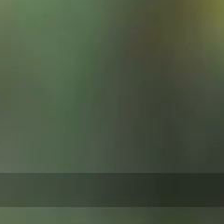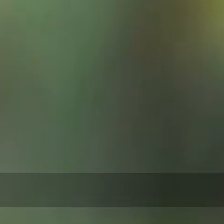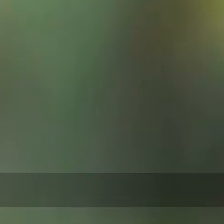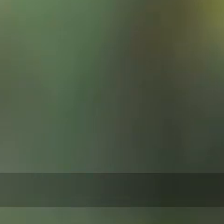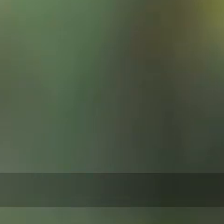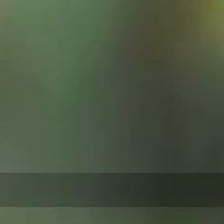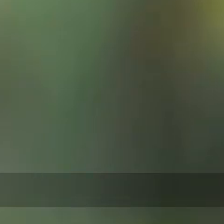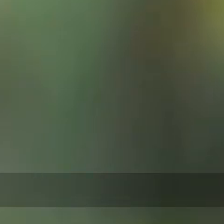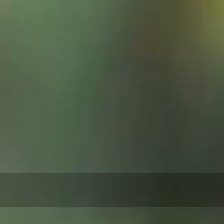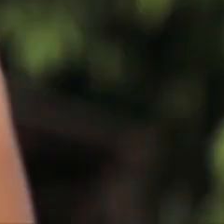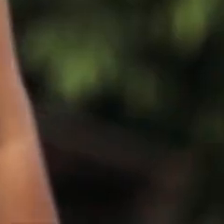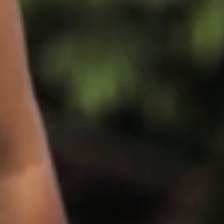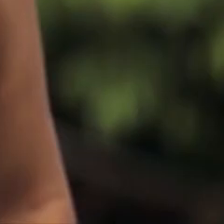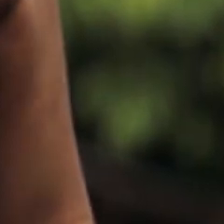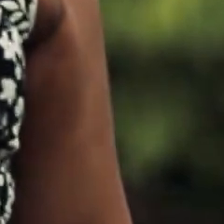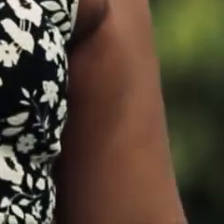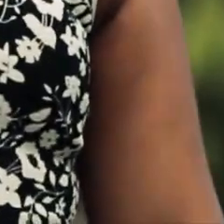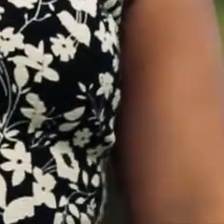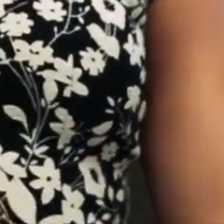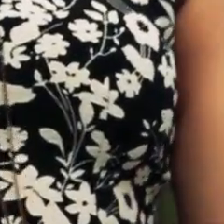a bênção dobra